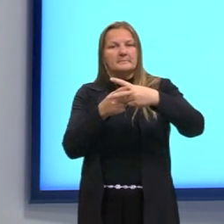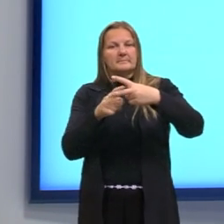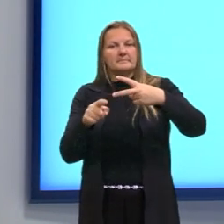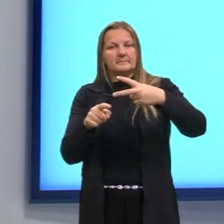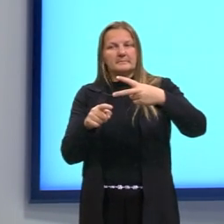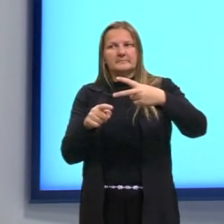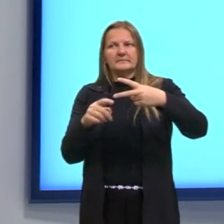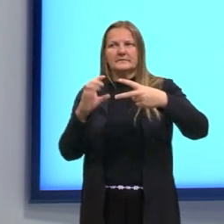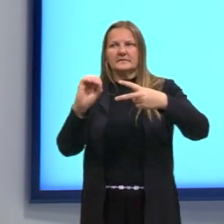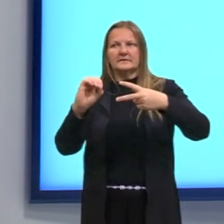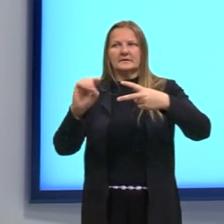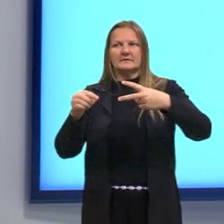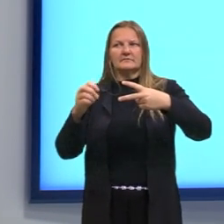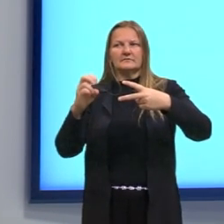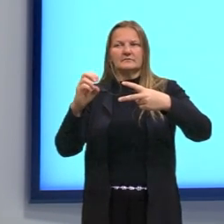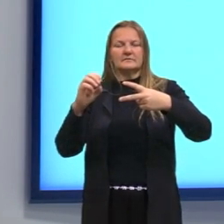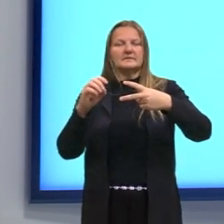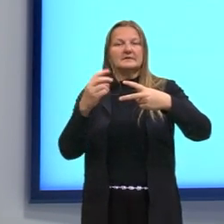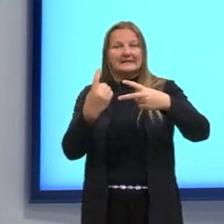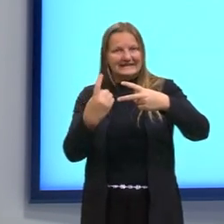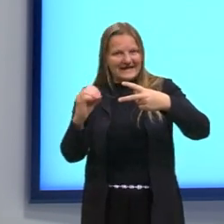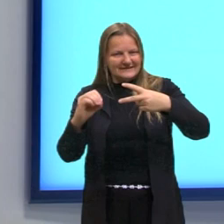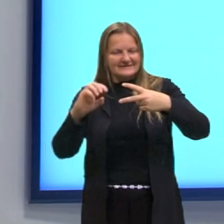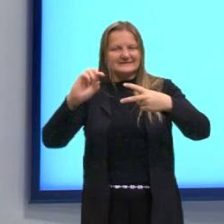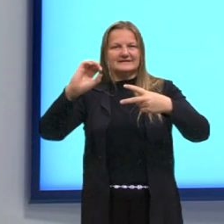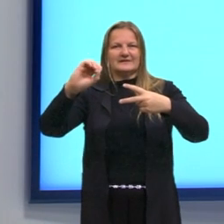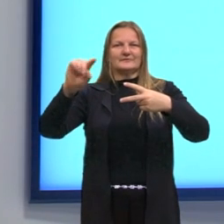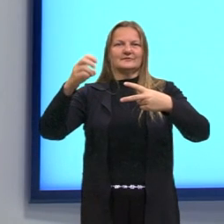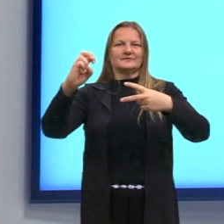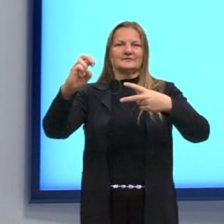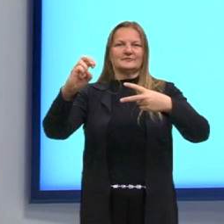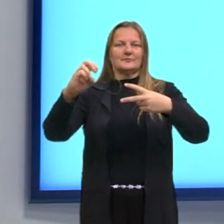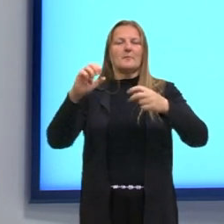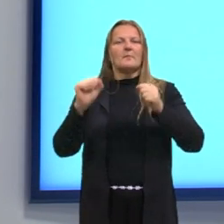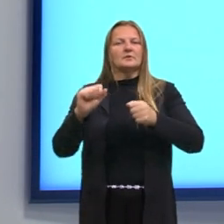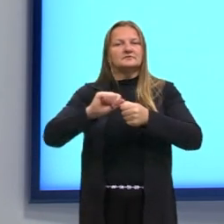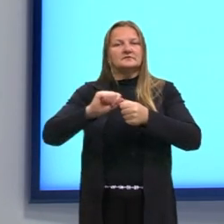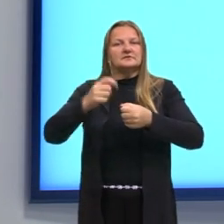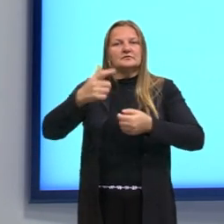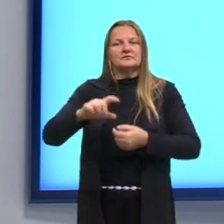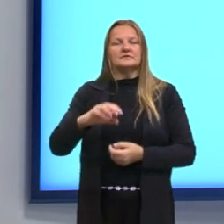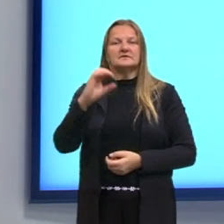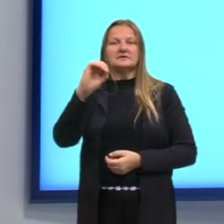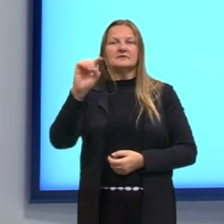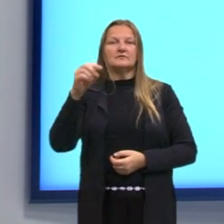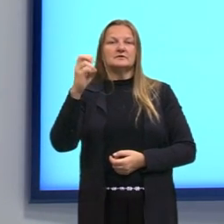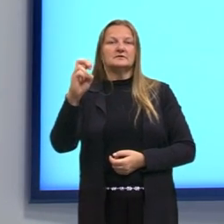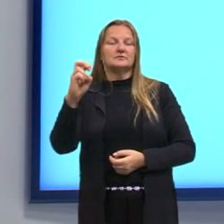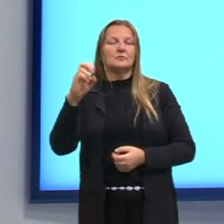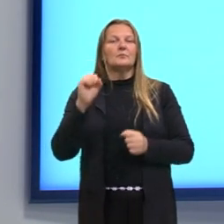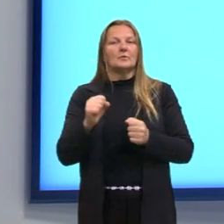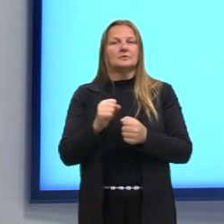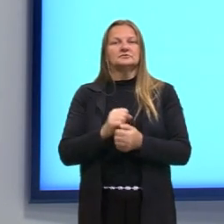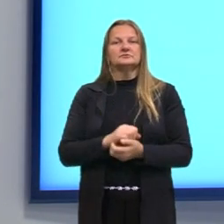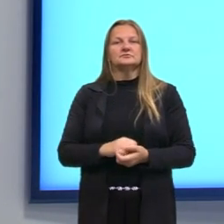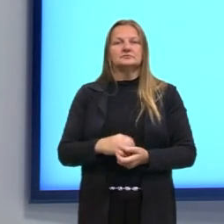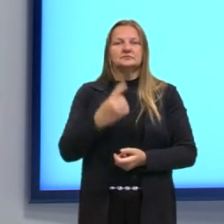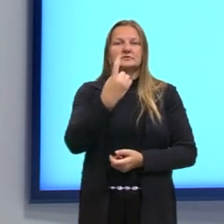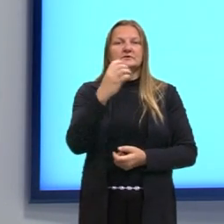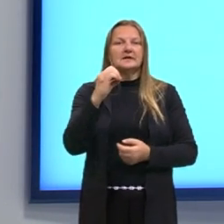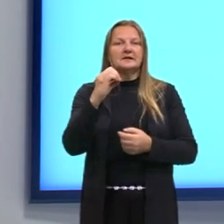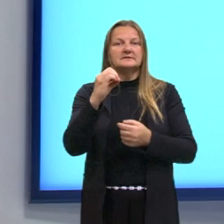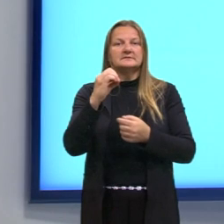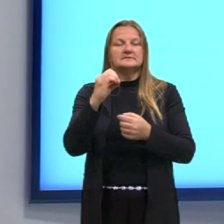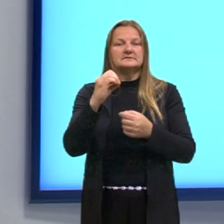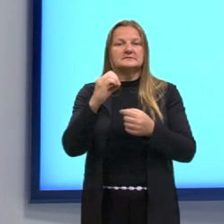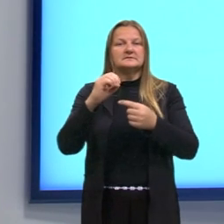a 0,5. Aqui dá até para reescrever, né? O 0,5 a gente pode deixar como 10 elevado